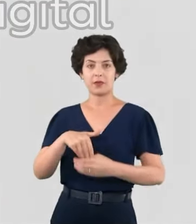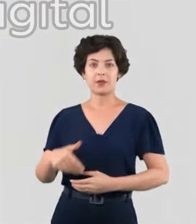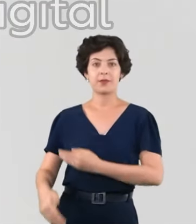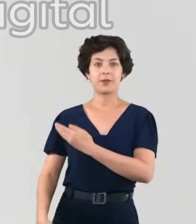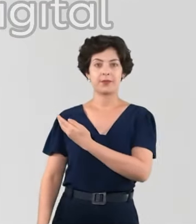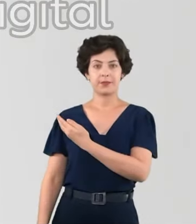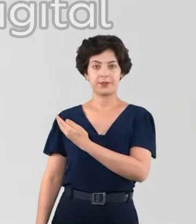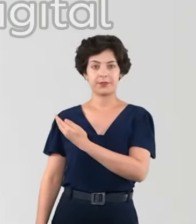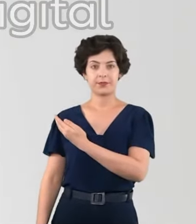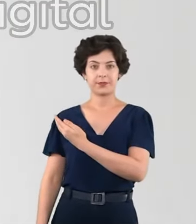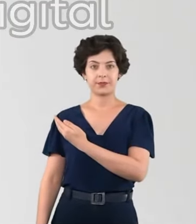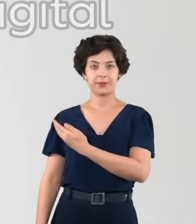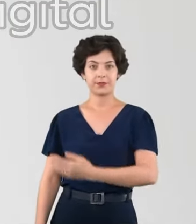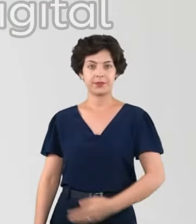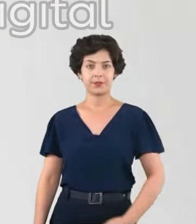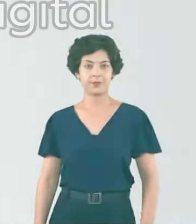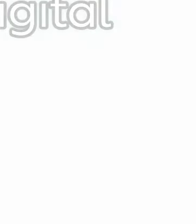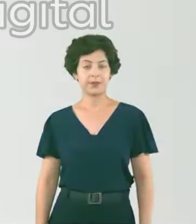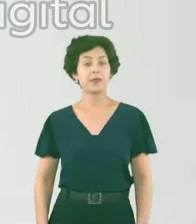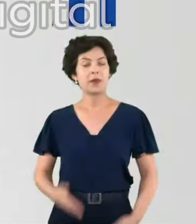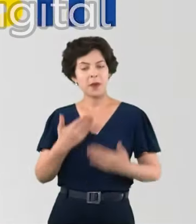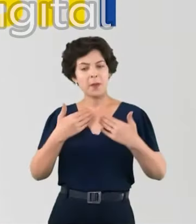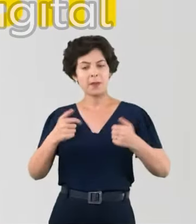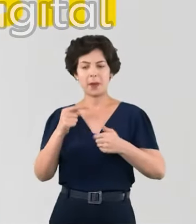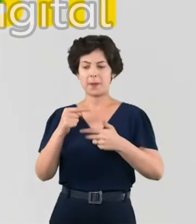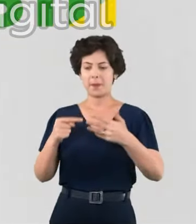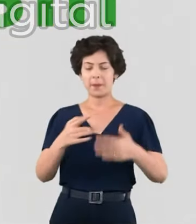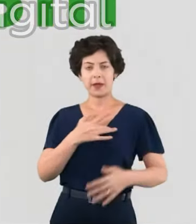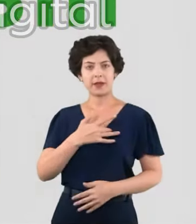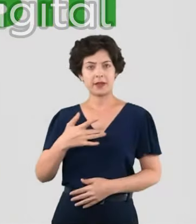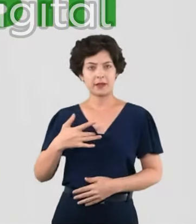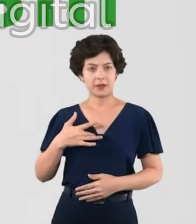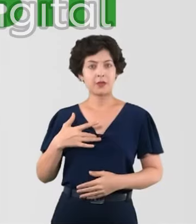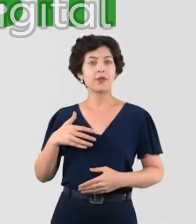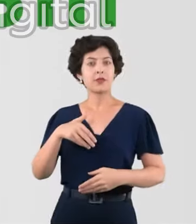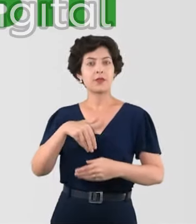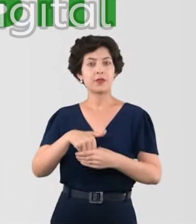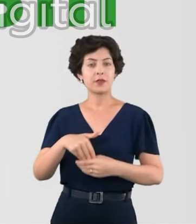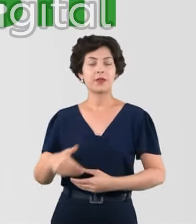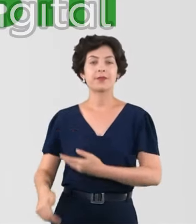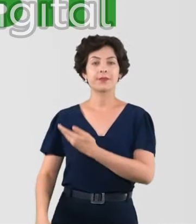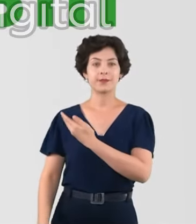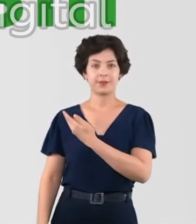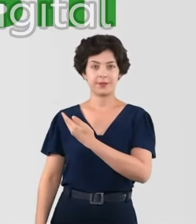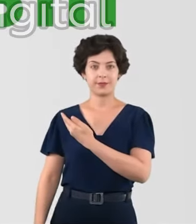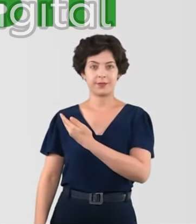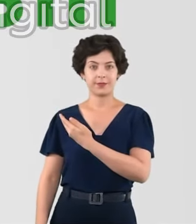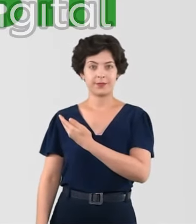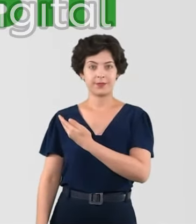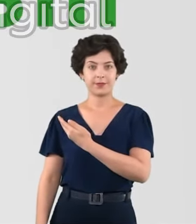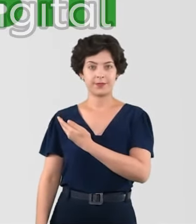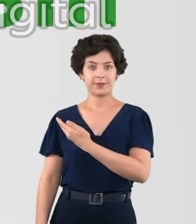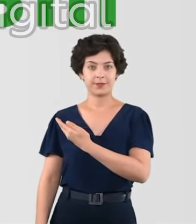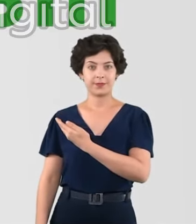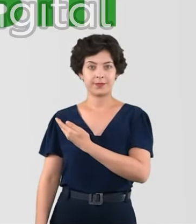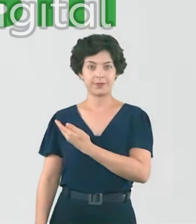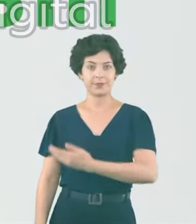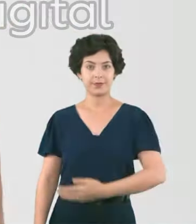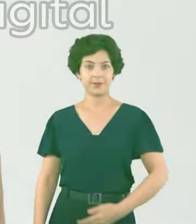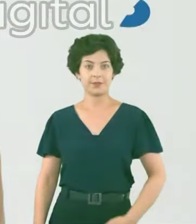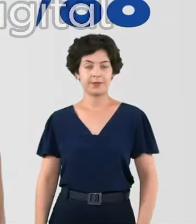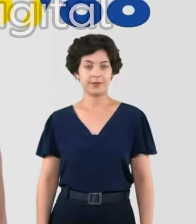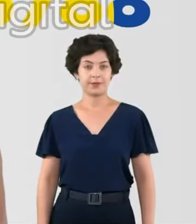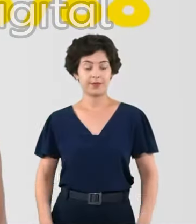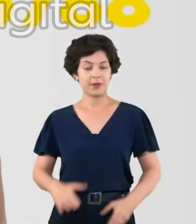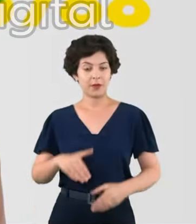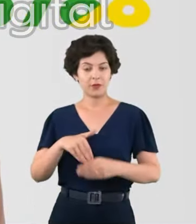Vote Mayra, 25-233. Por melhores condições de saúde, vote Tom da Saúde, 25-111.